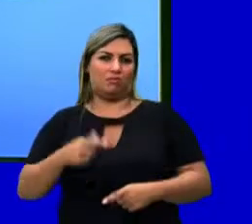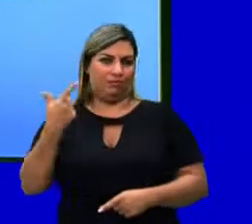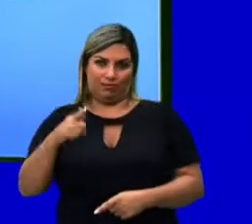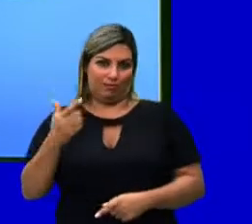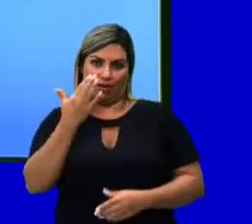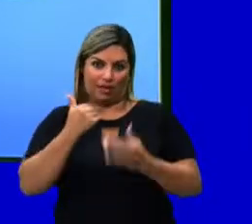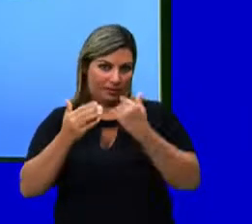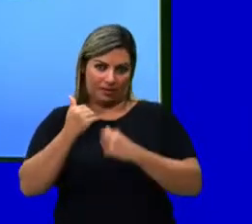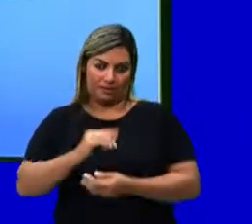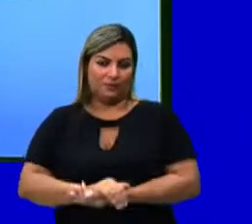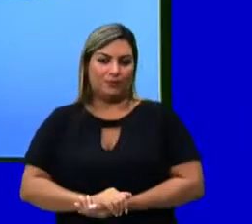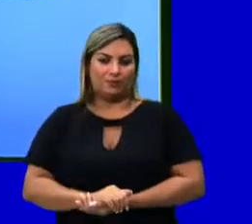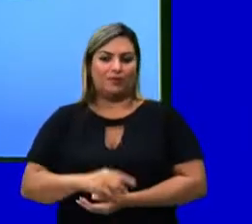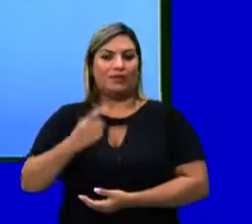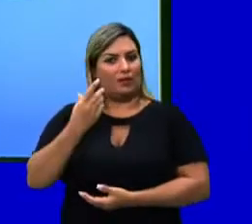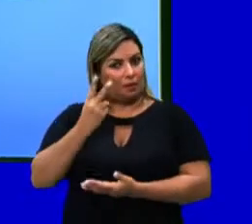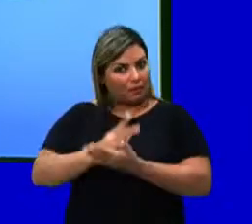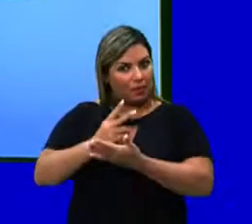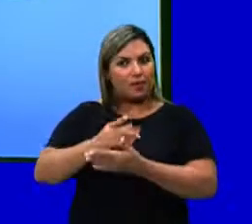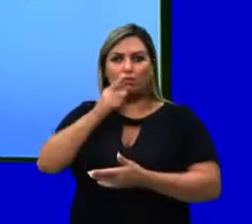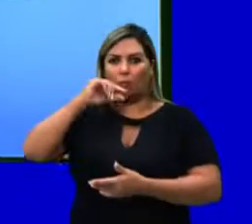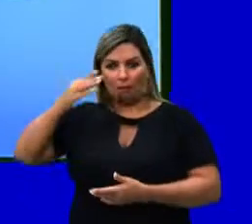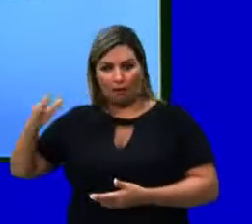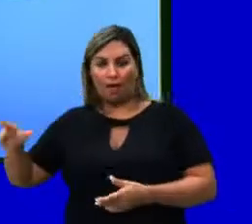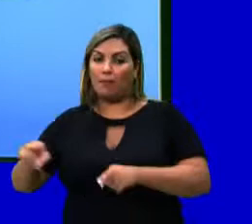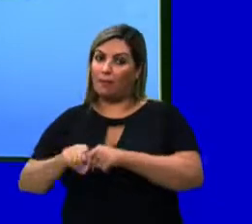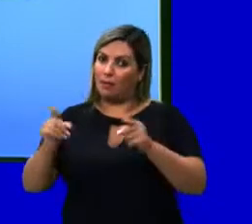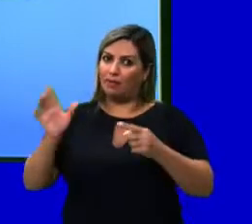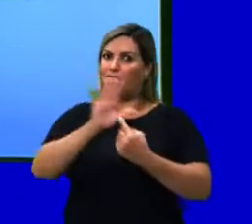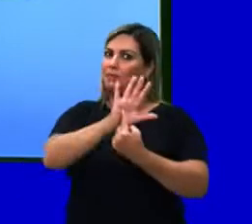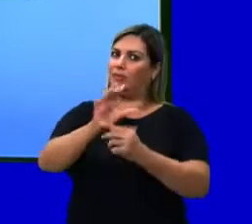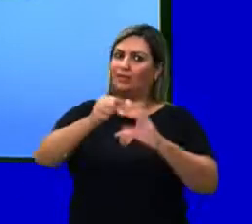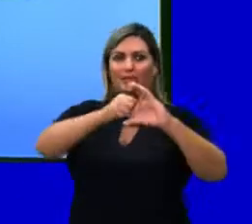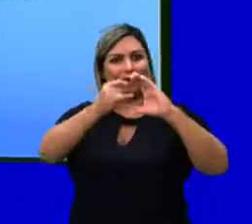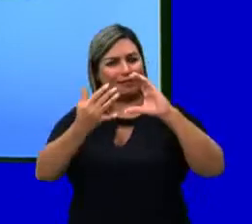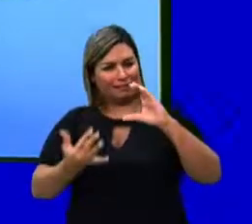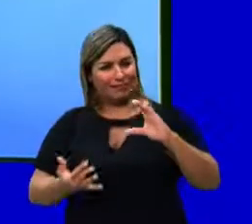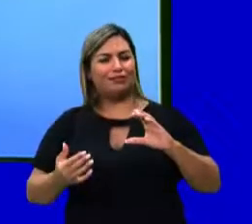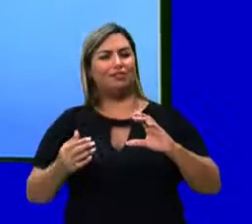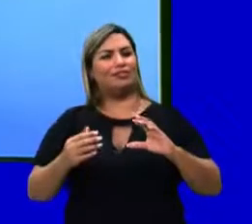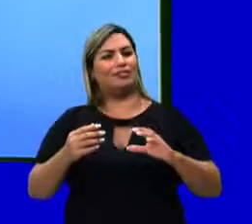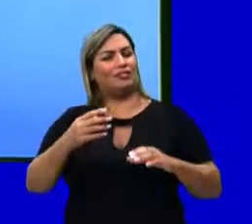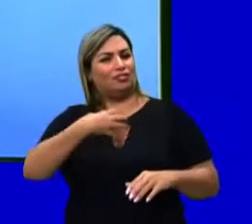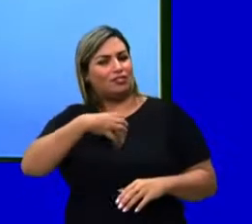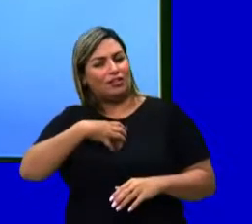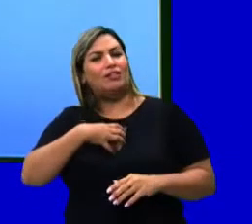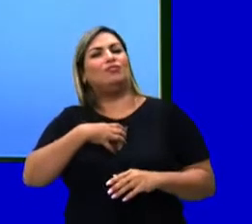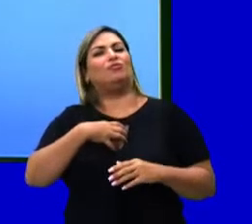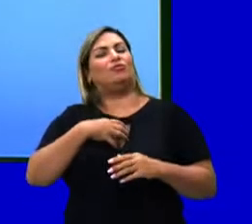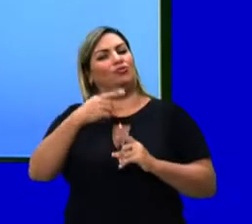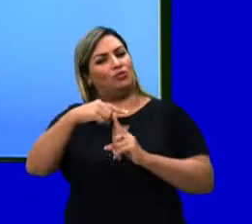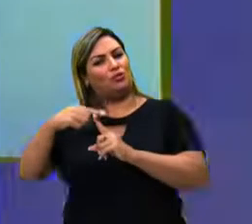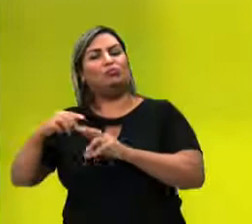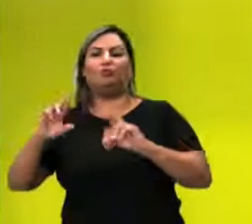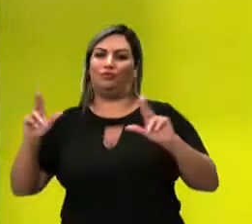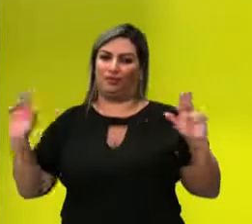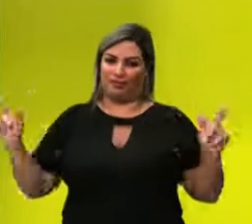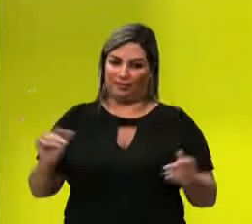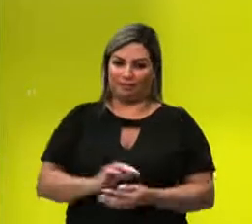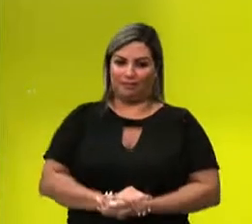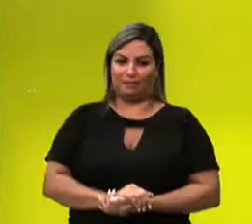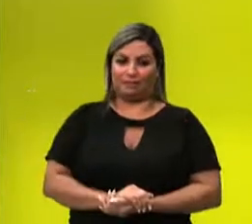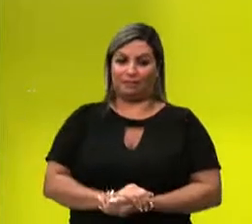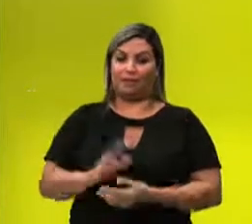por alimento. Estão no mesmo habitat, porém, apresentam nicho ecológico diferente. Trazendo uma